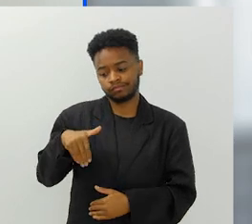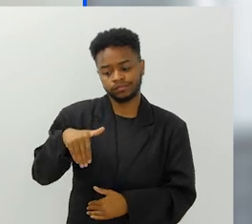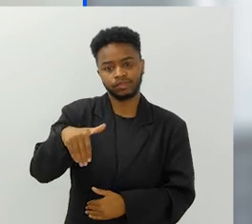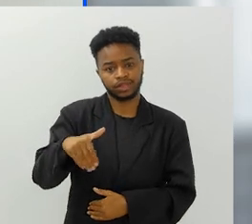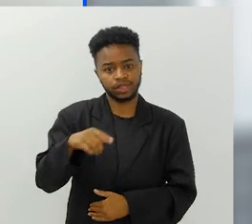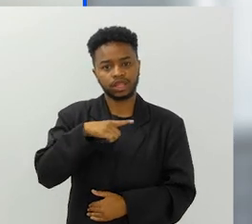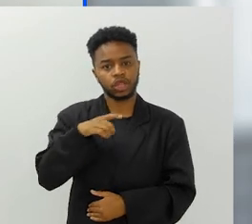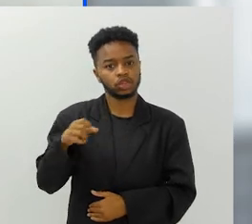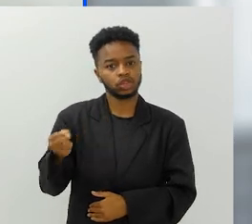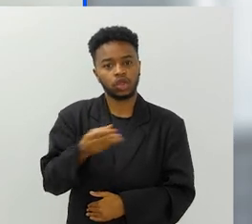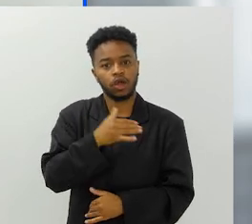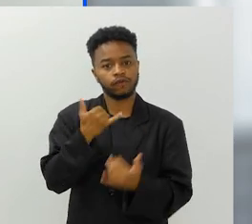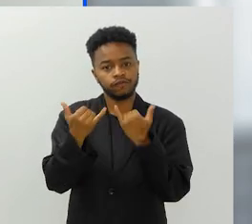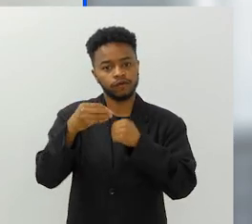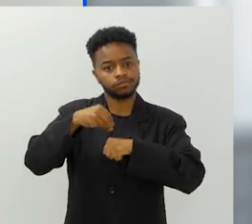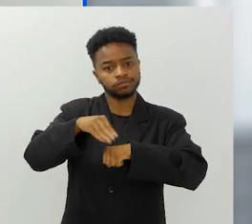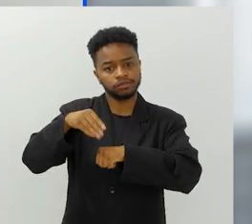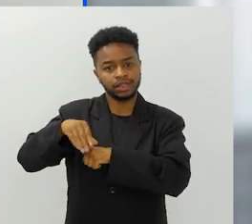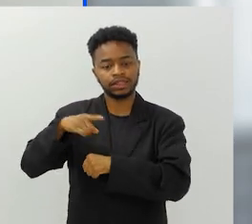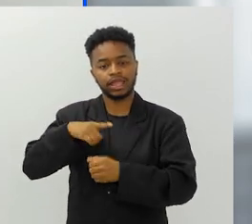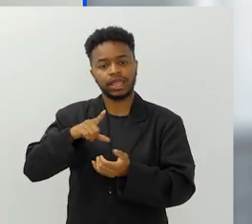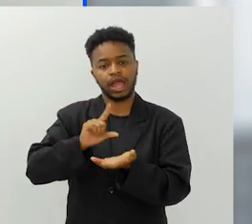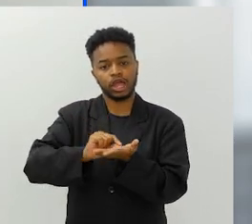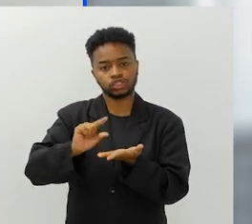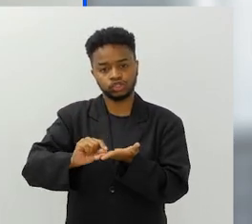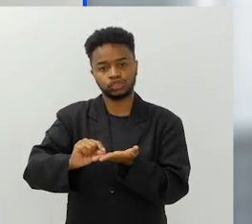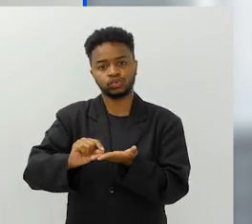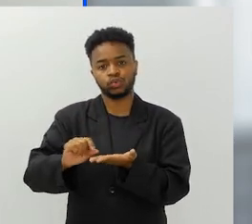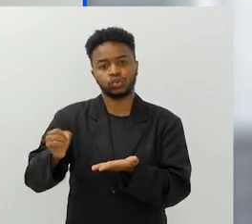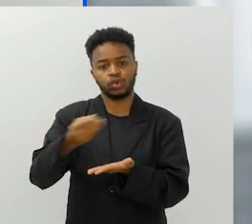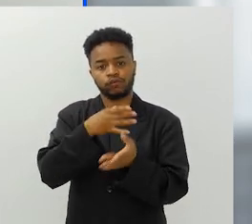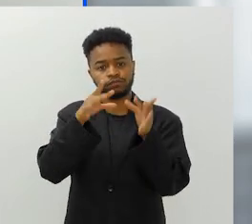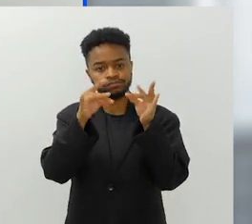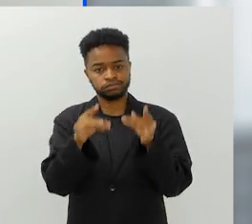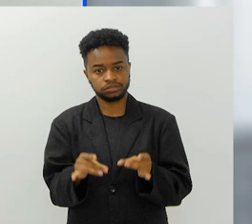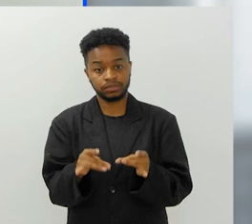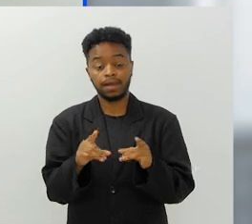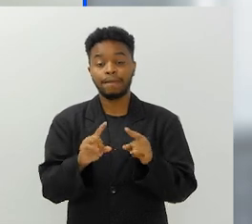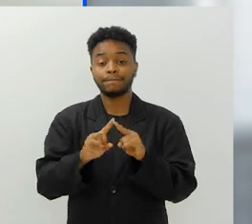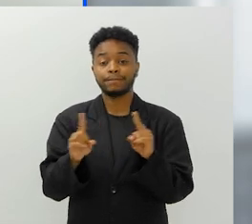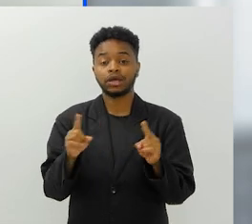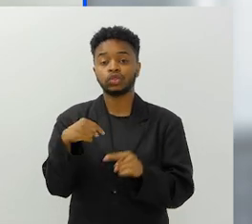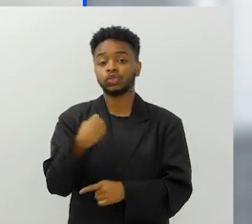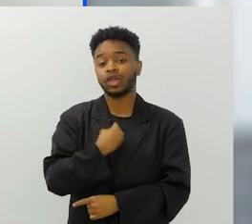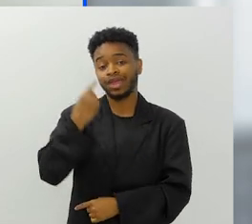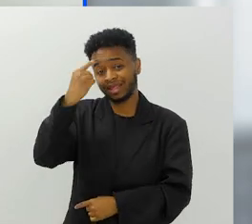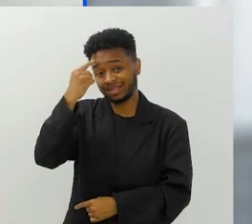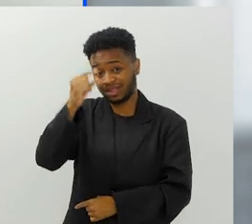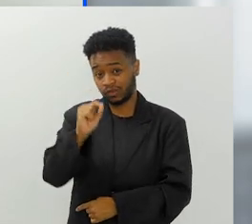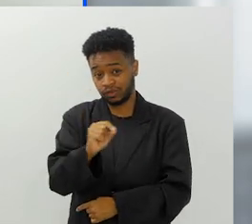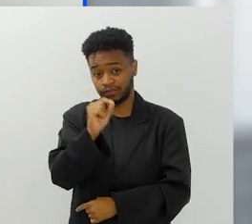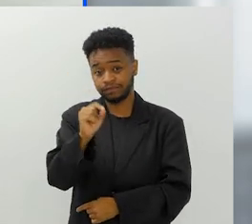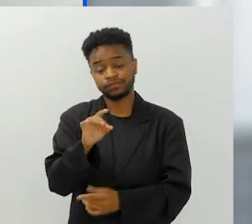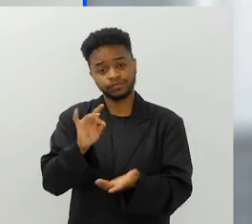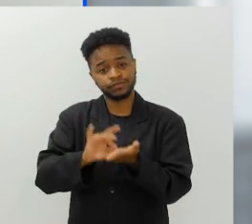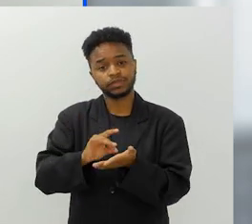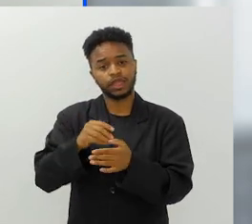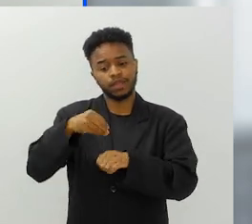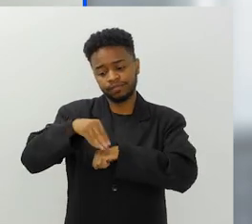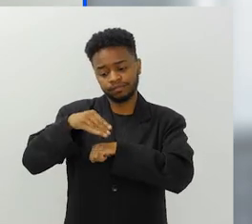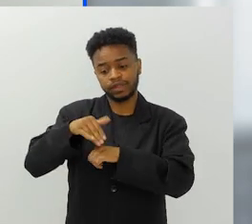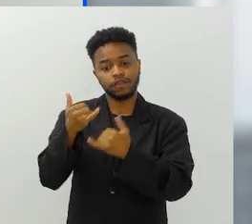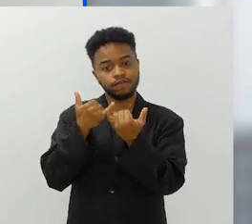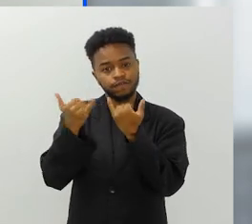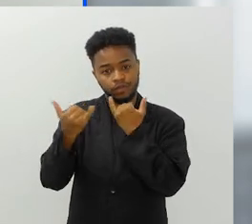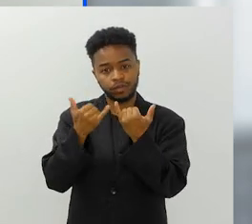números que vão sair em breve, né? Um artigo mais completo vai sair em breve e a ideia é que a gente dê realmente